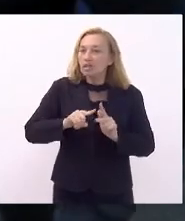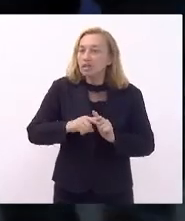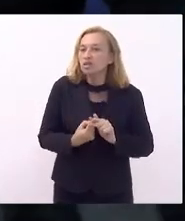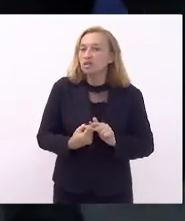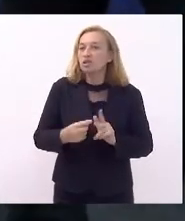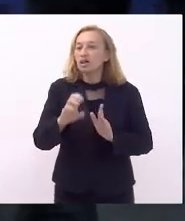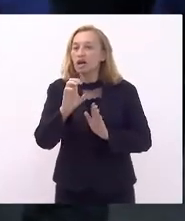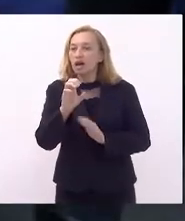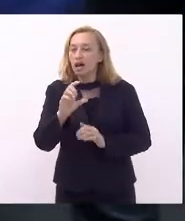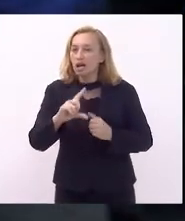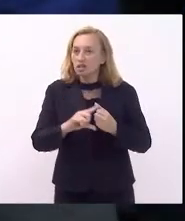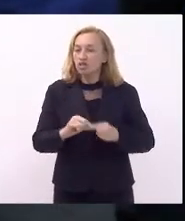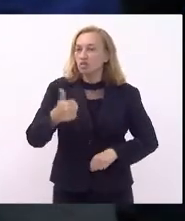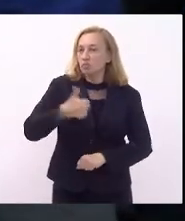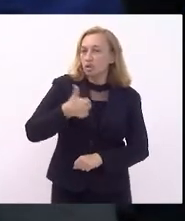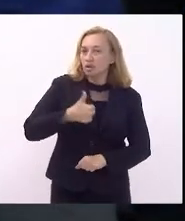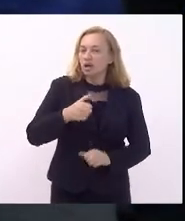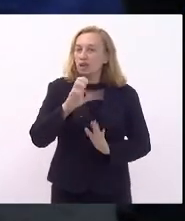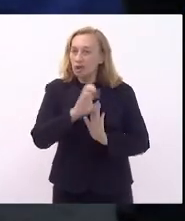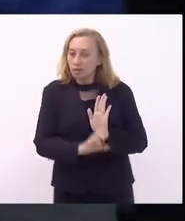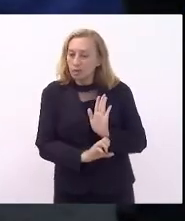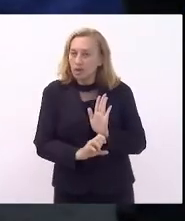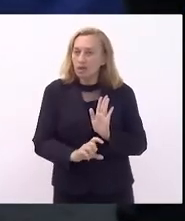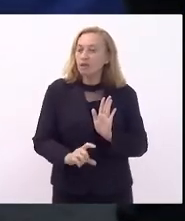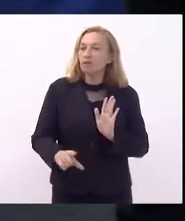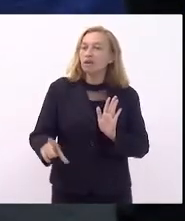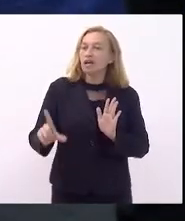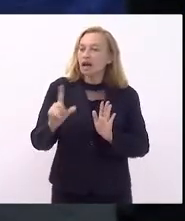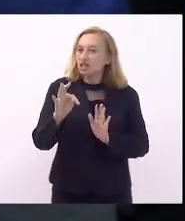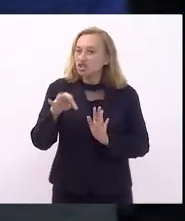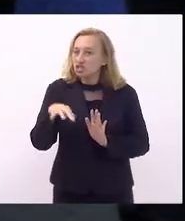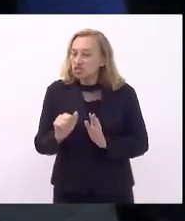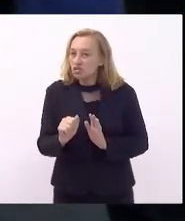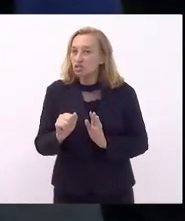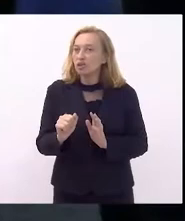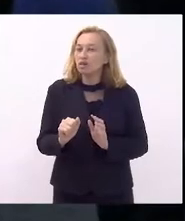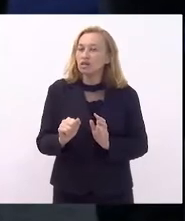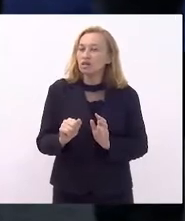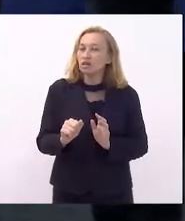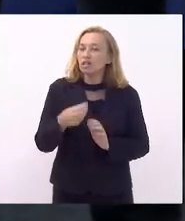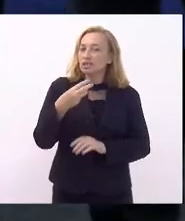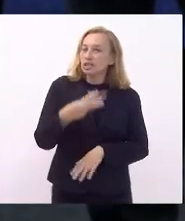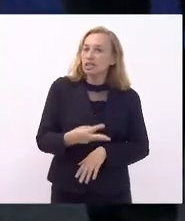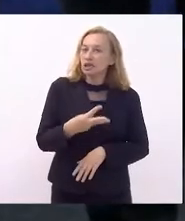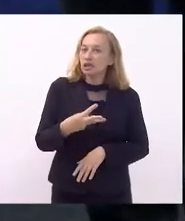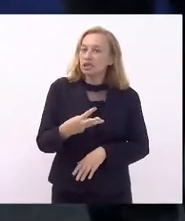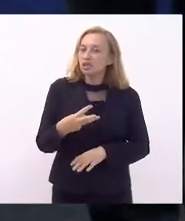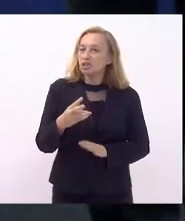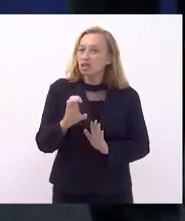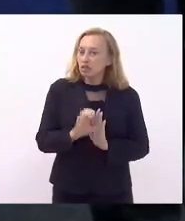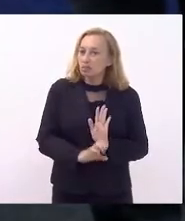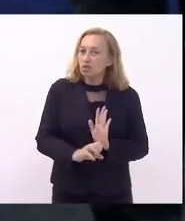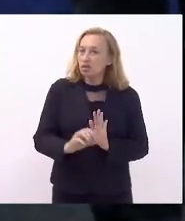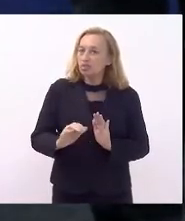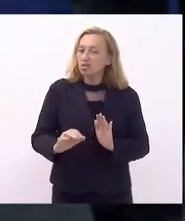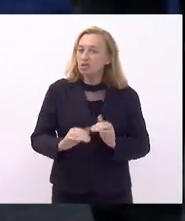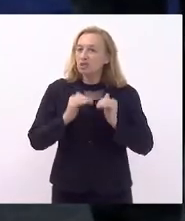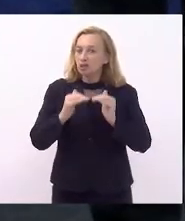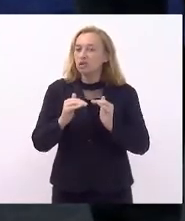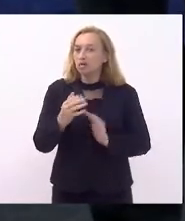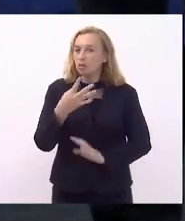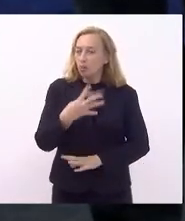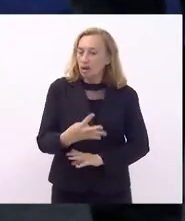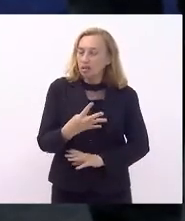artigo 1º, emenda modificativa, aditiva, 3, emenda supressiva,